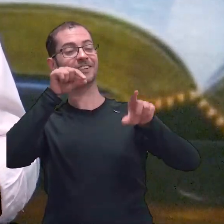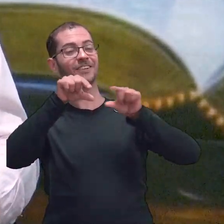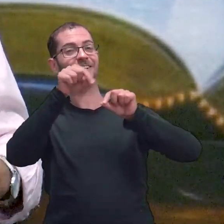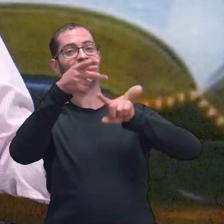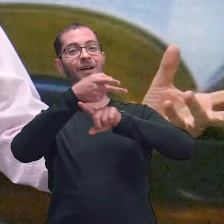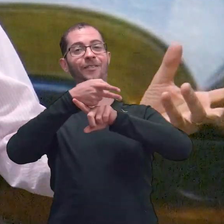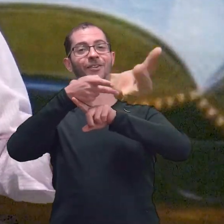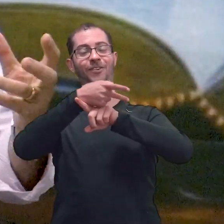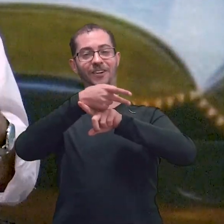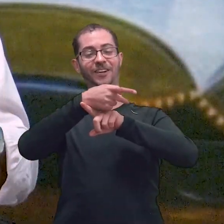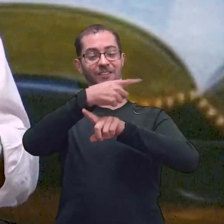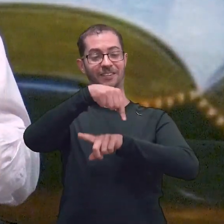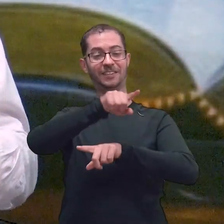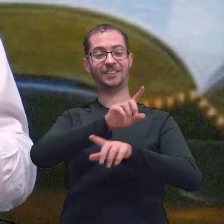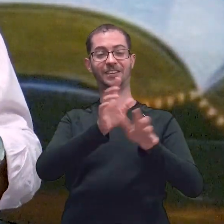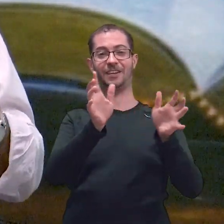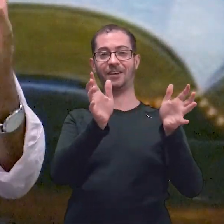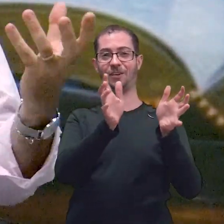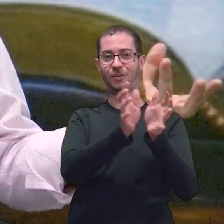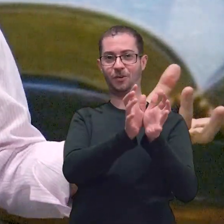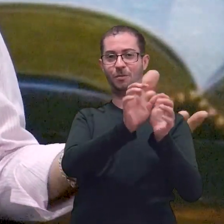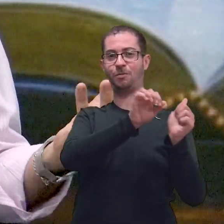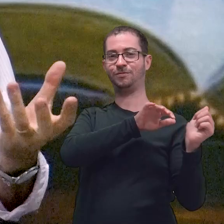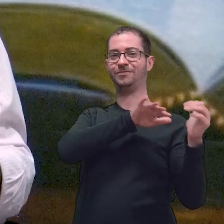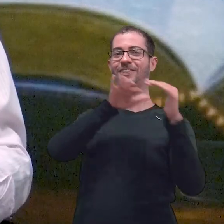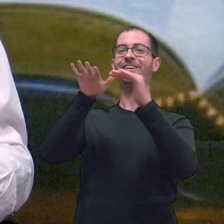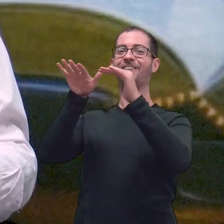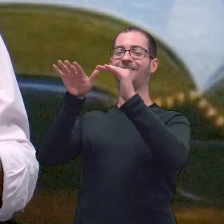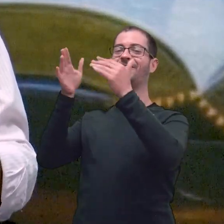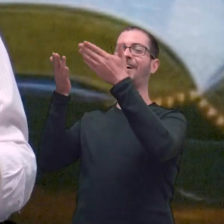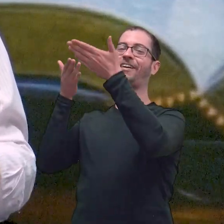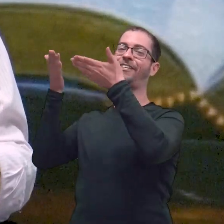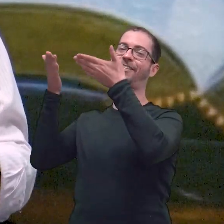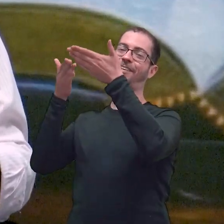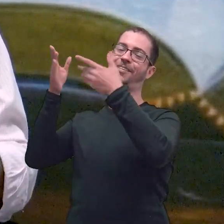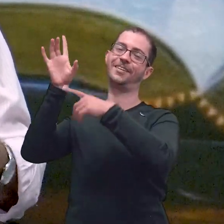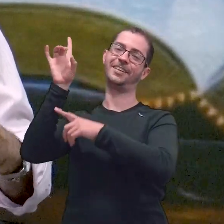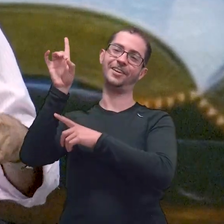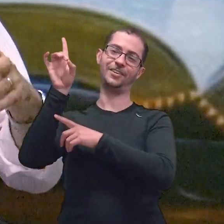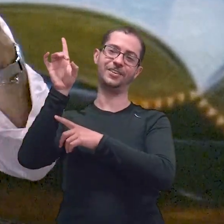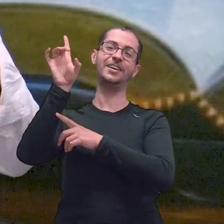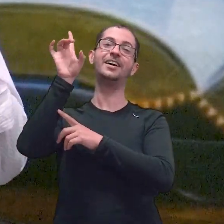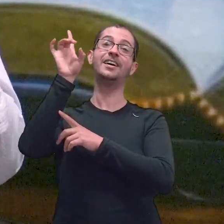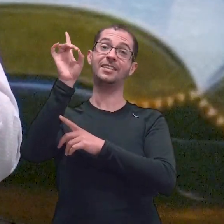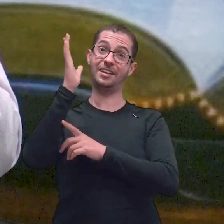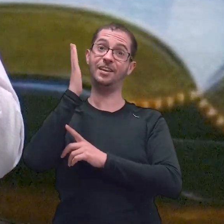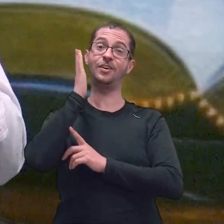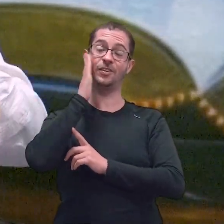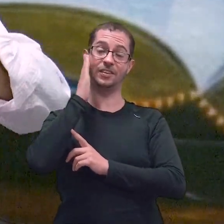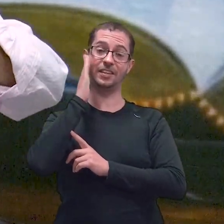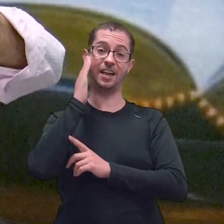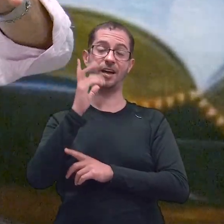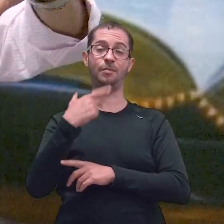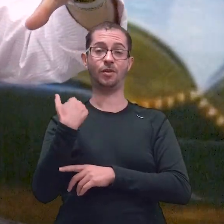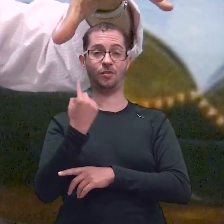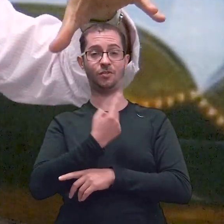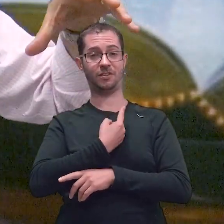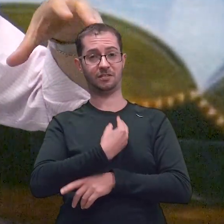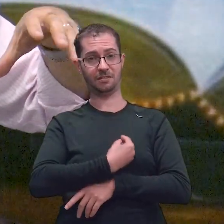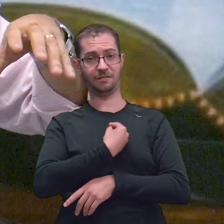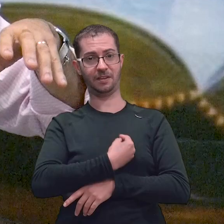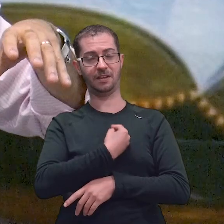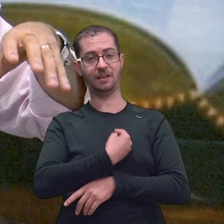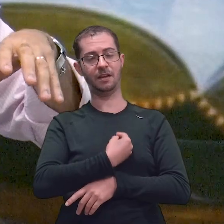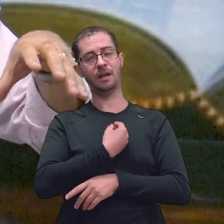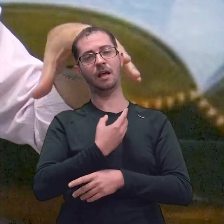procurando. Mas aqui, entenda que esse procurar, não é que Deus não sabe onde é que nós estamos, né? Mas é que, gente, entre todos